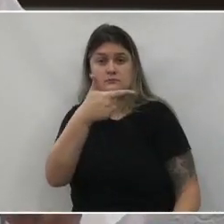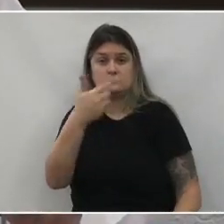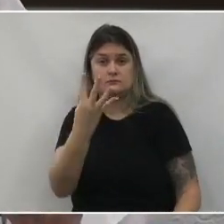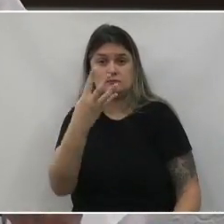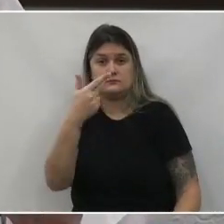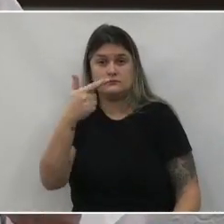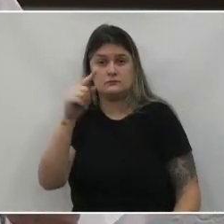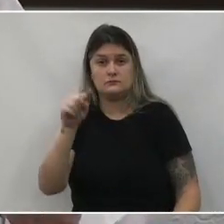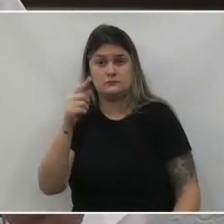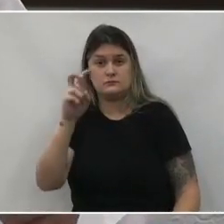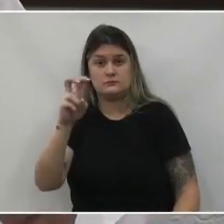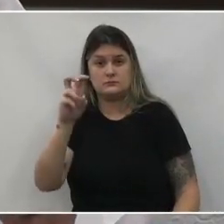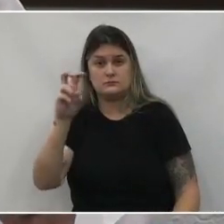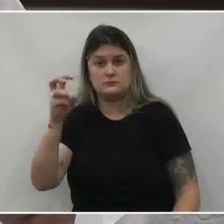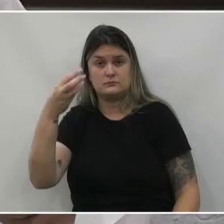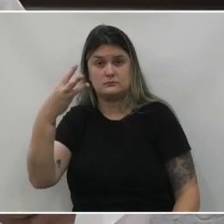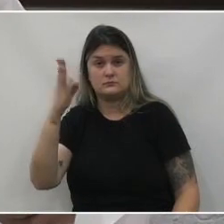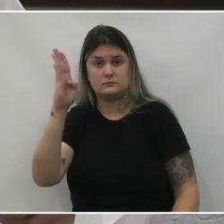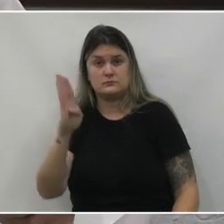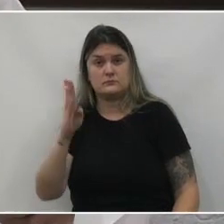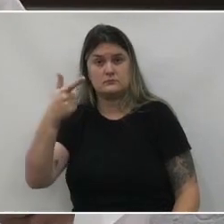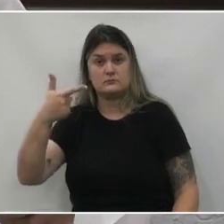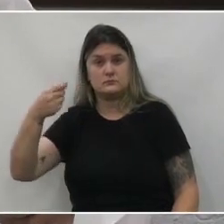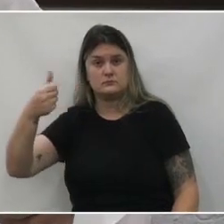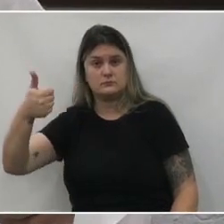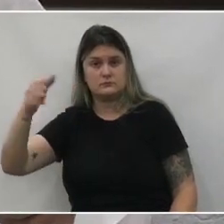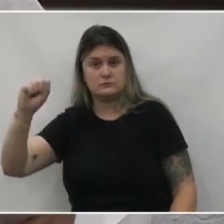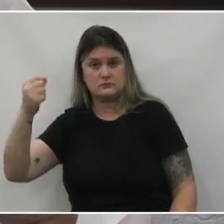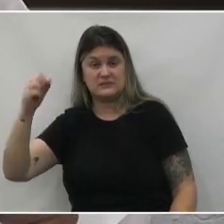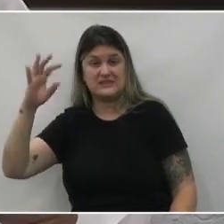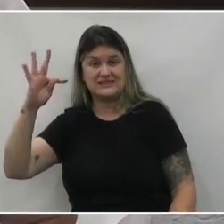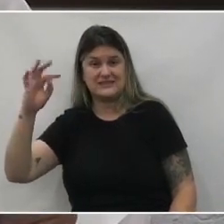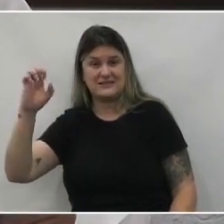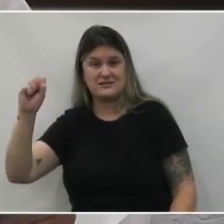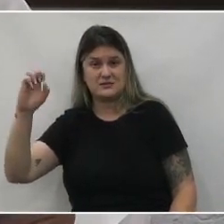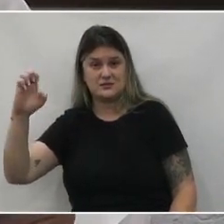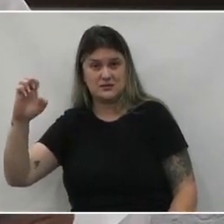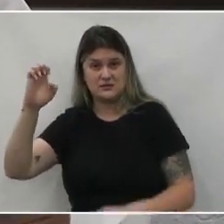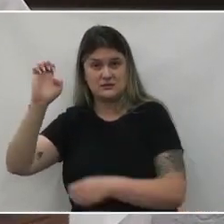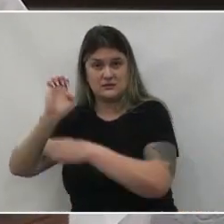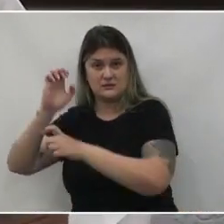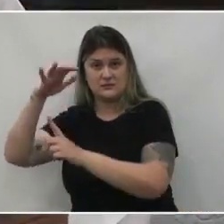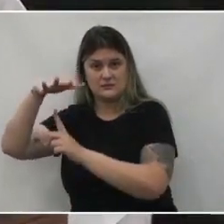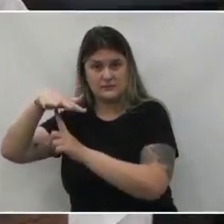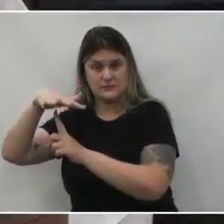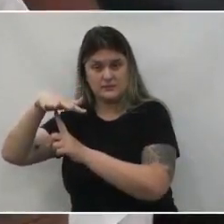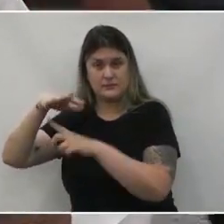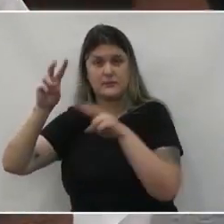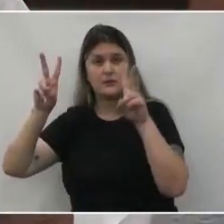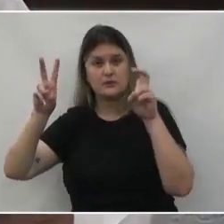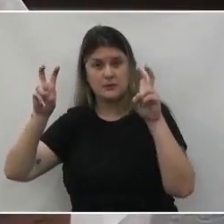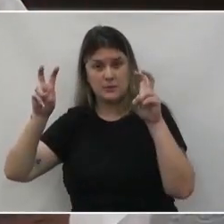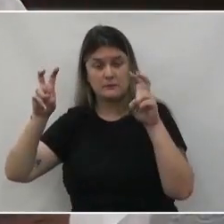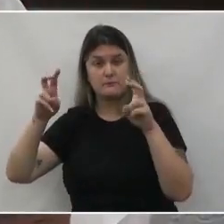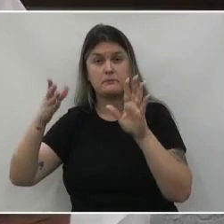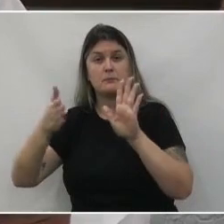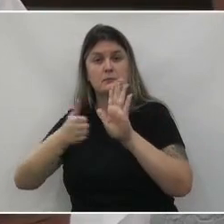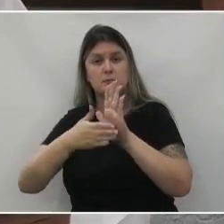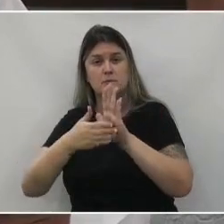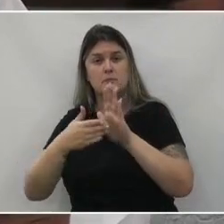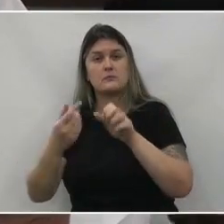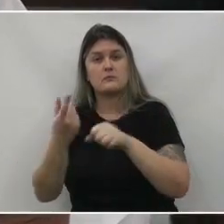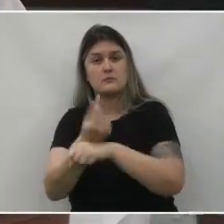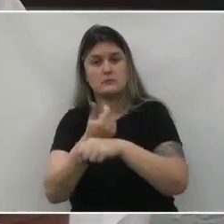.553 barra 2018 TSE Paraná assunto prestação de